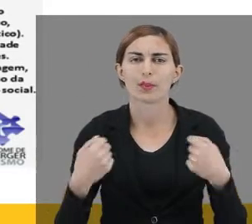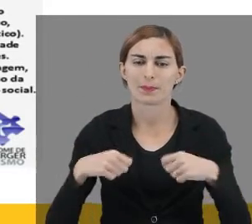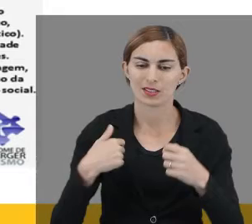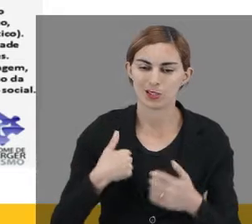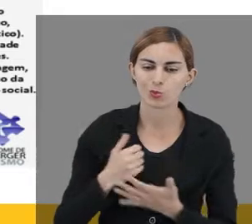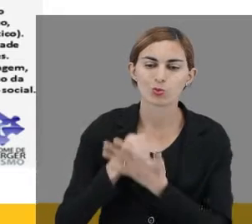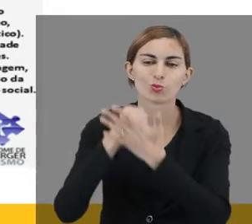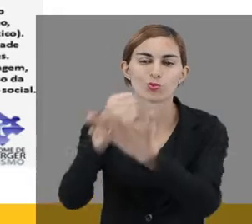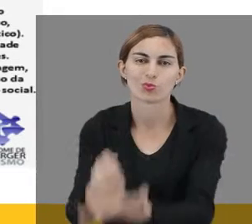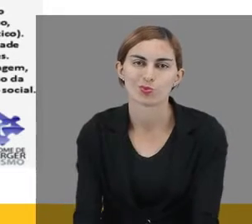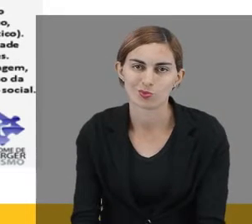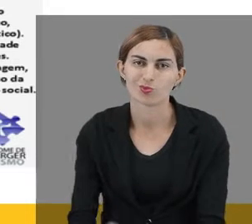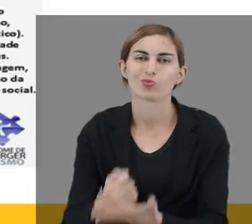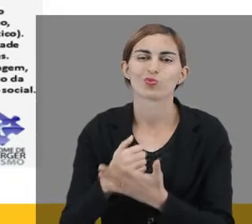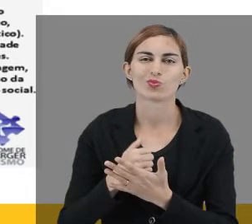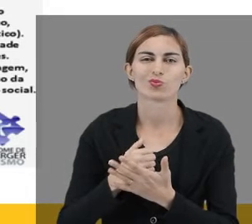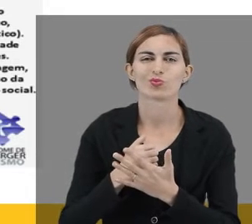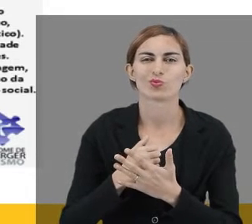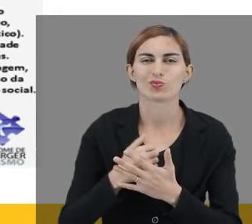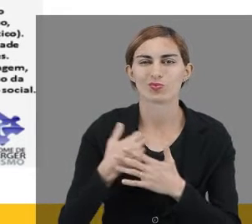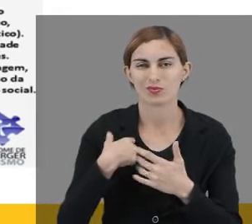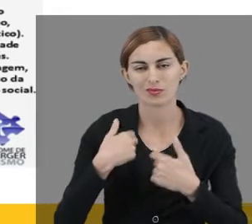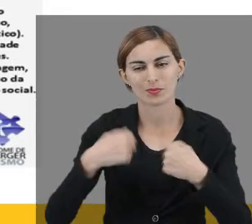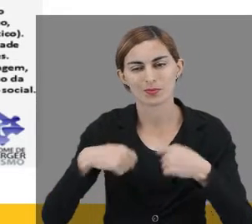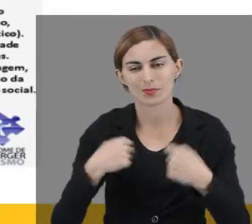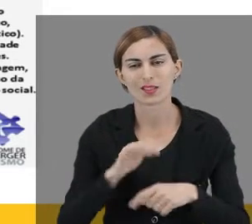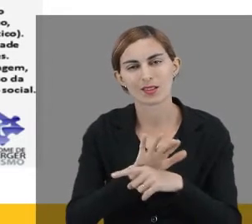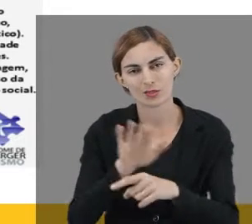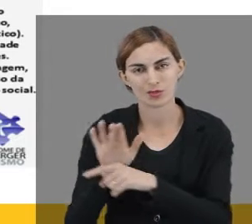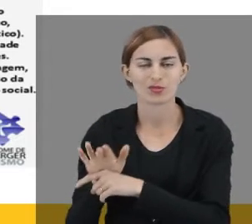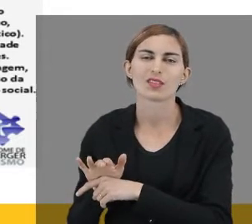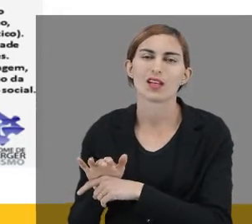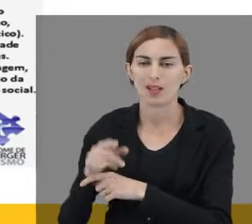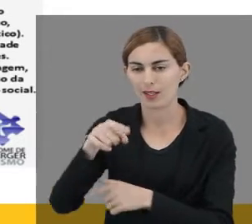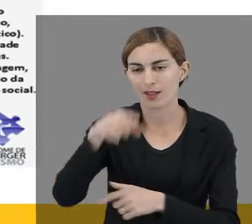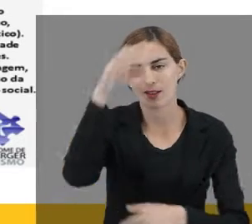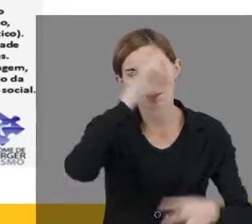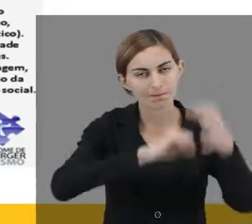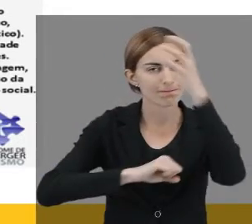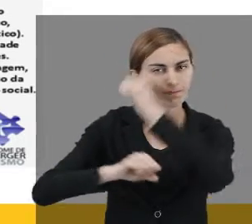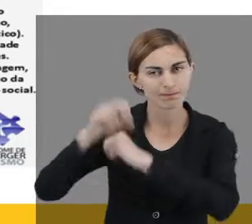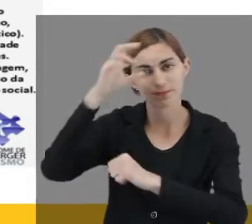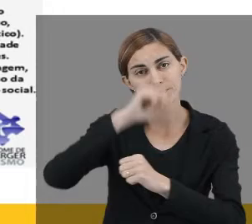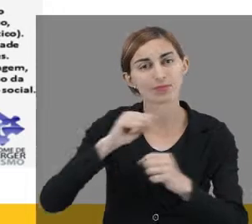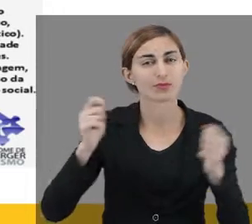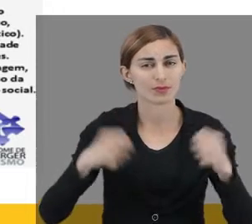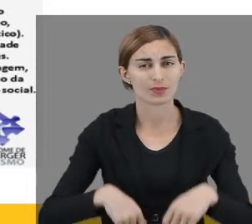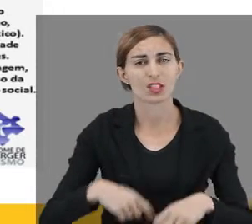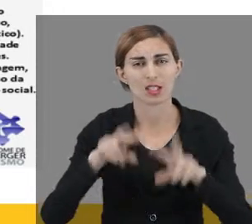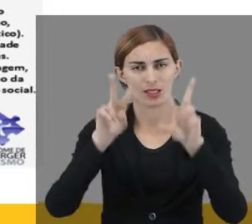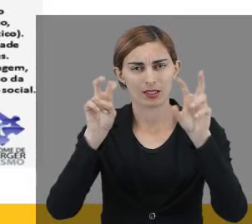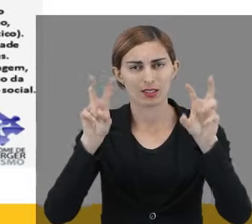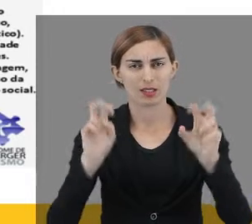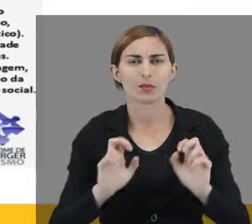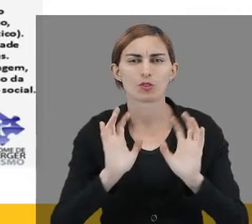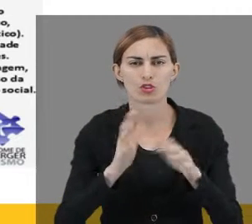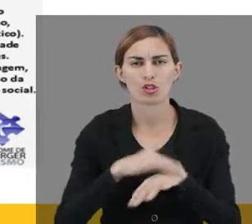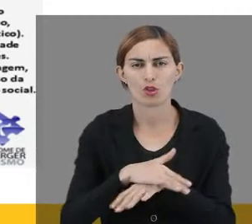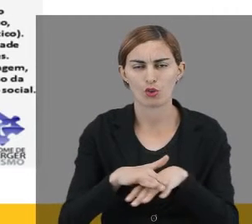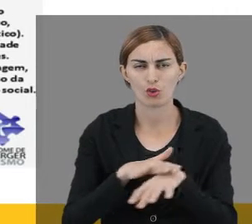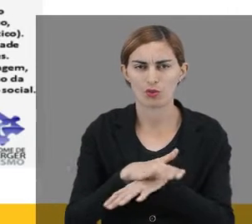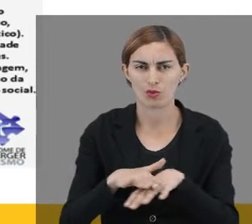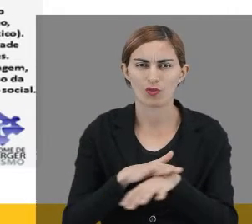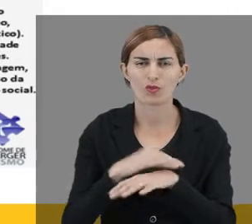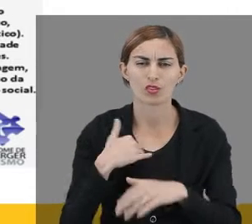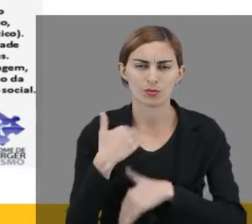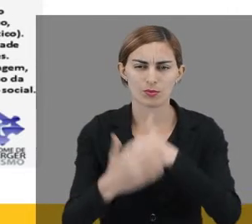estarmos ali para dar o suporte. Lançar a mão de todos os subsídios necessários para essa aprendizagem. E aí a gente toca num tópico que a gente já